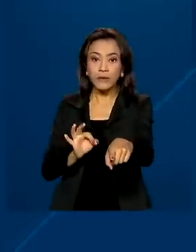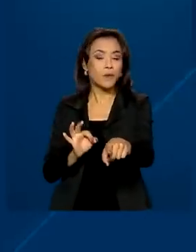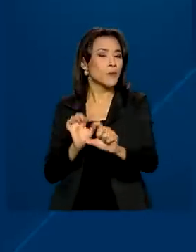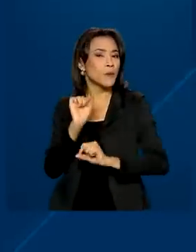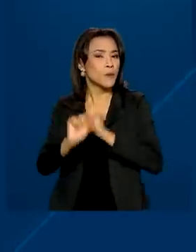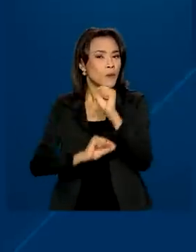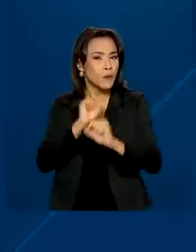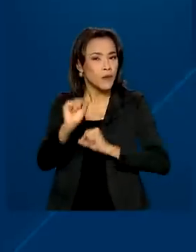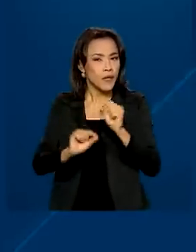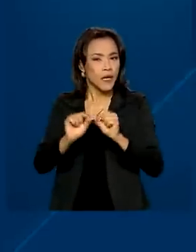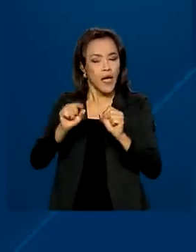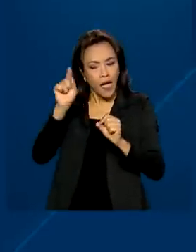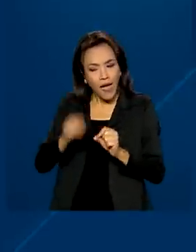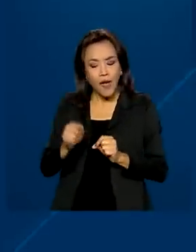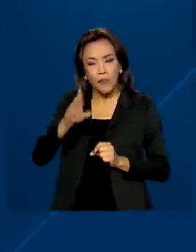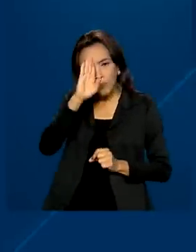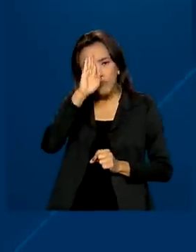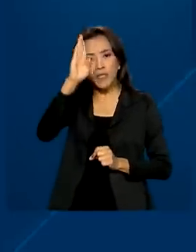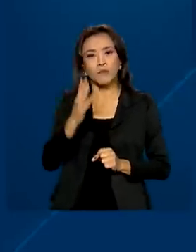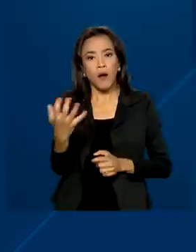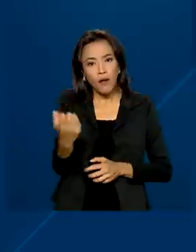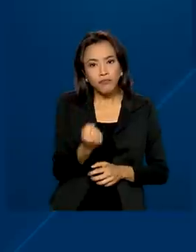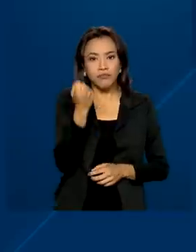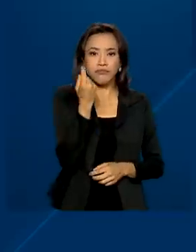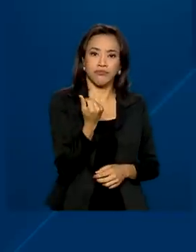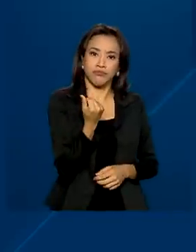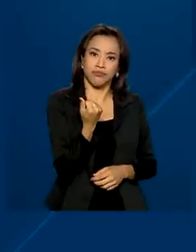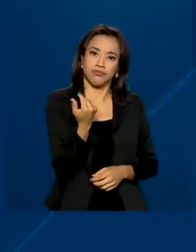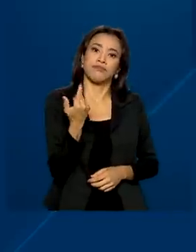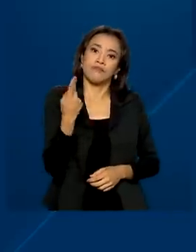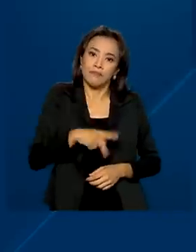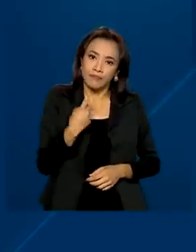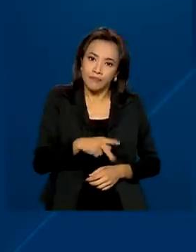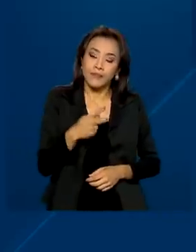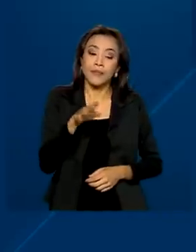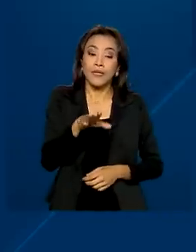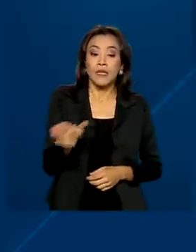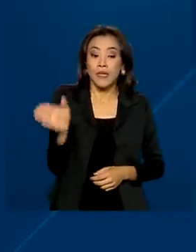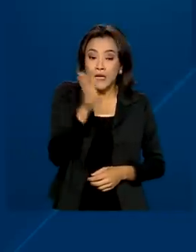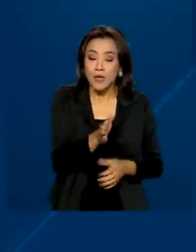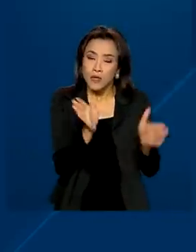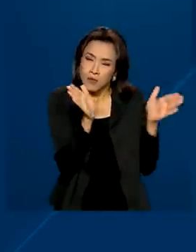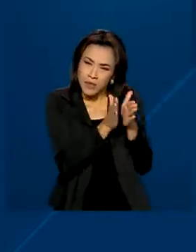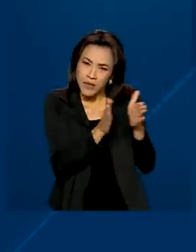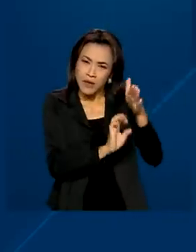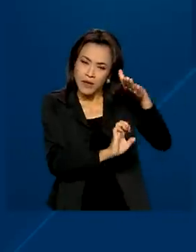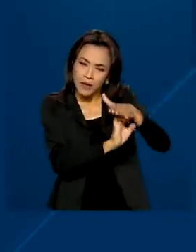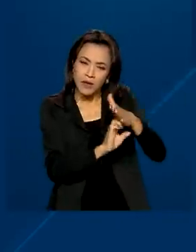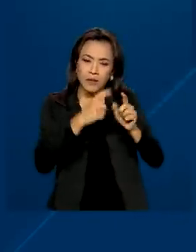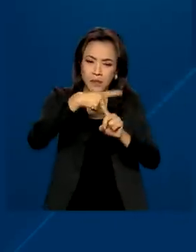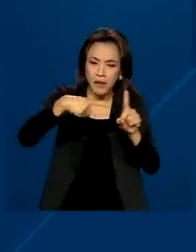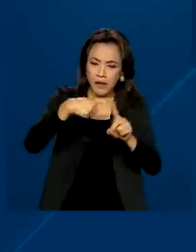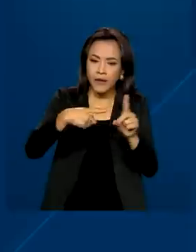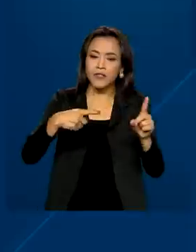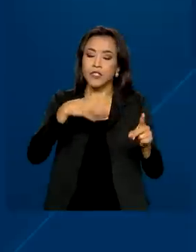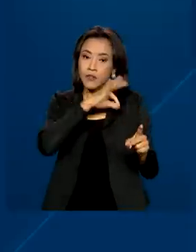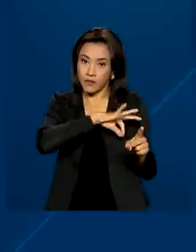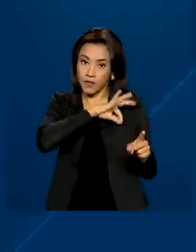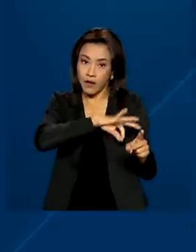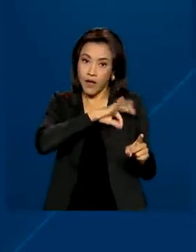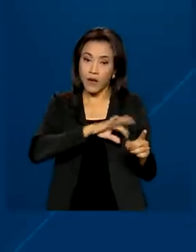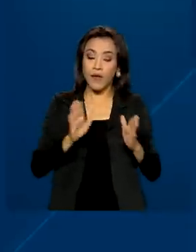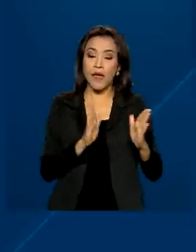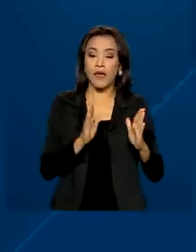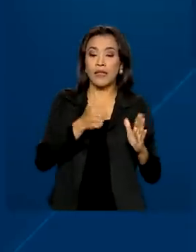a principal fonte de renda. Entre os micro e pequenos empresários, a renda média familiar chega